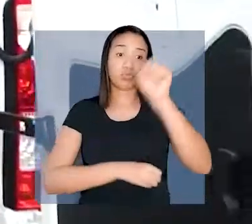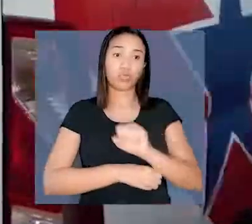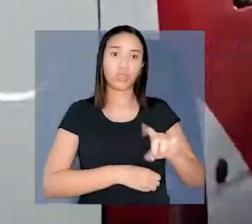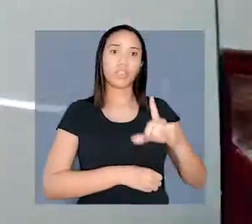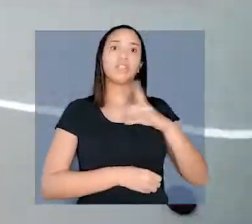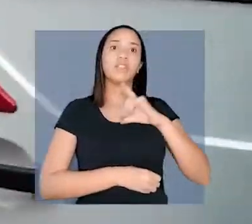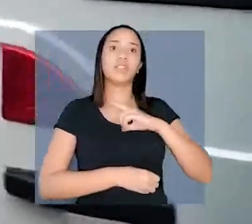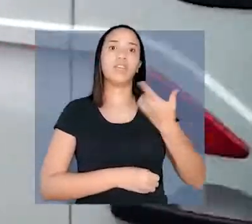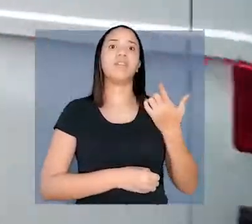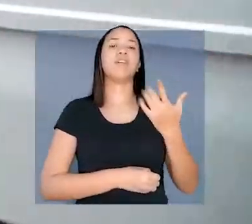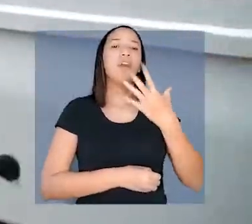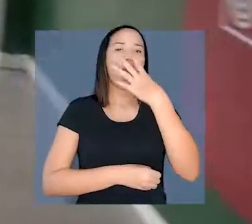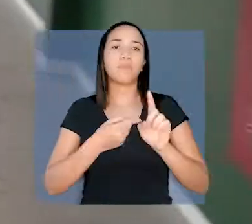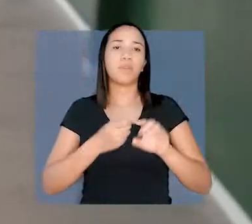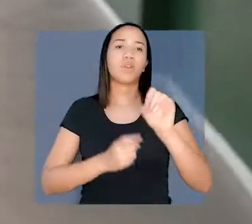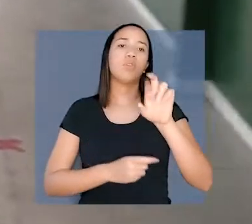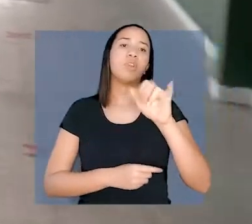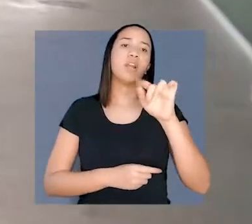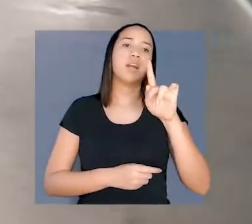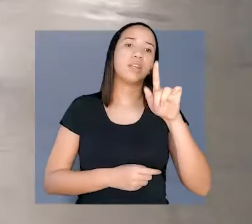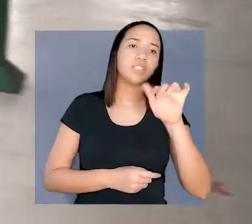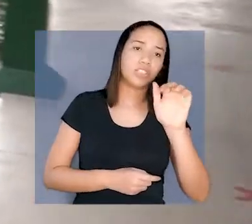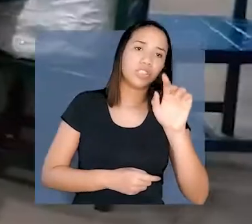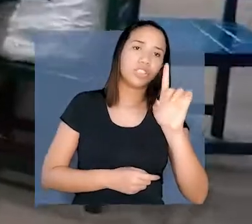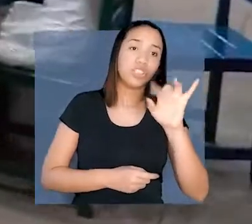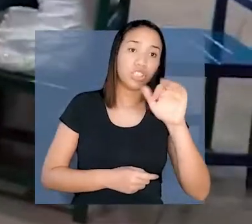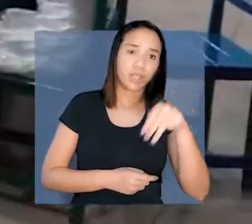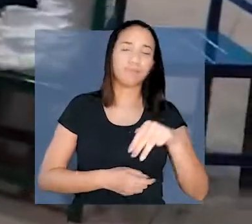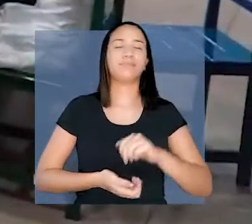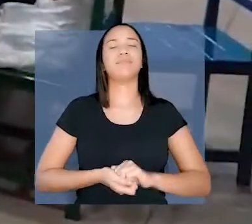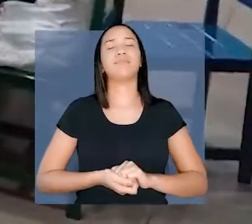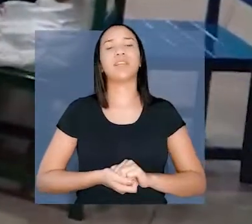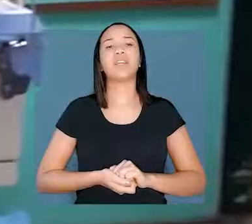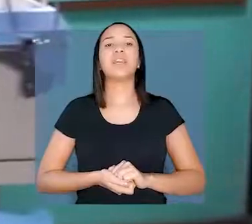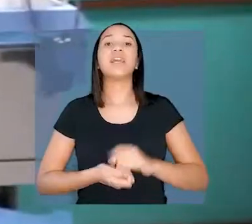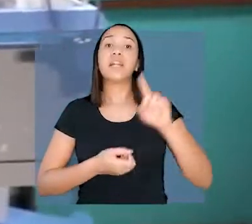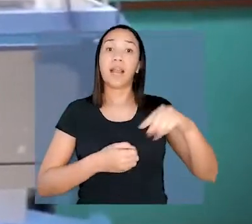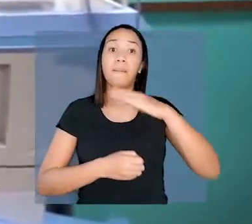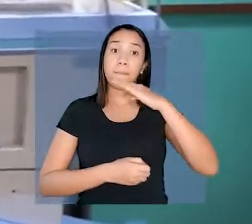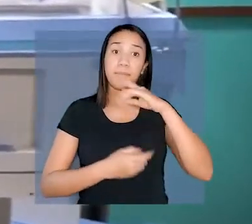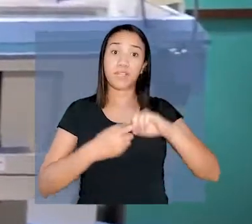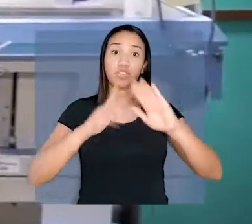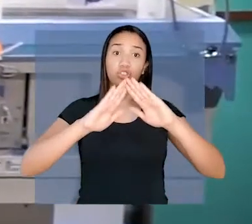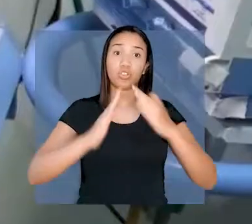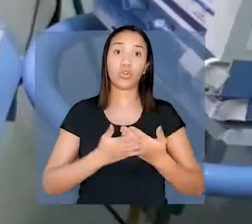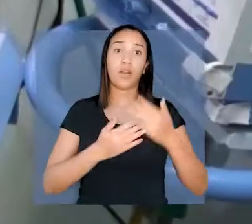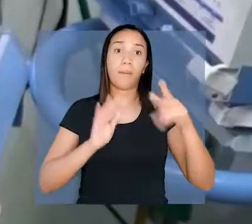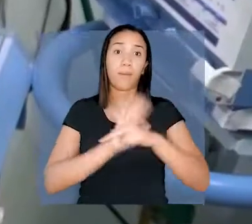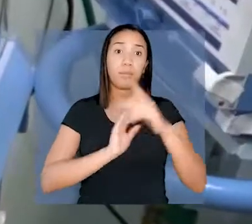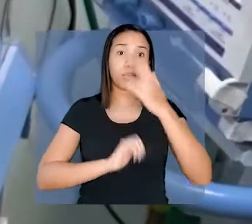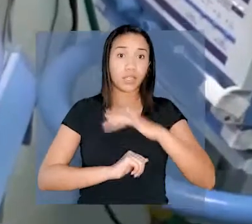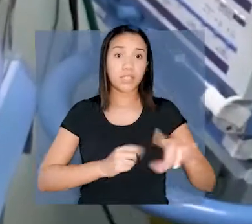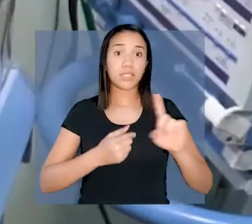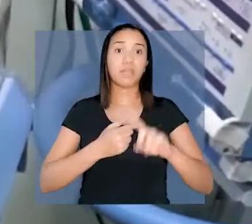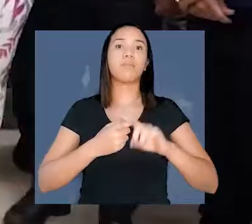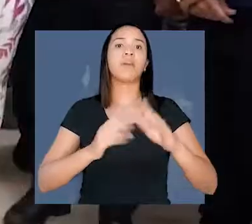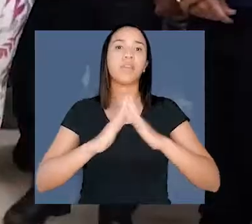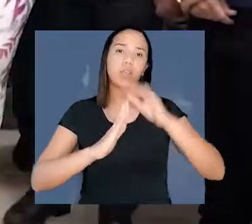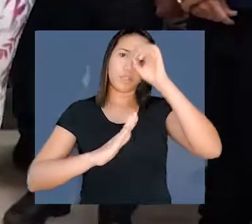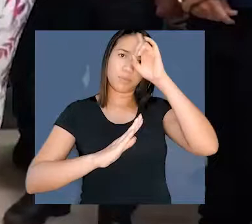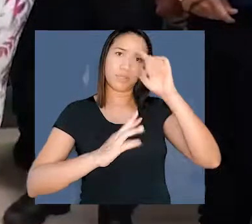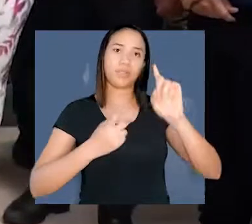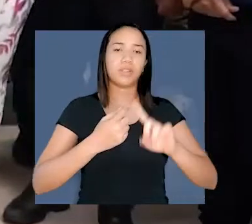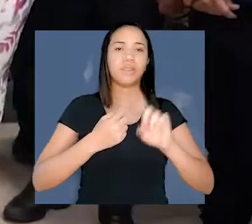sudeste do Pará receberam ambulância. Foi garantida a construção de creche em Marabá e foi equipada a UTI neonatal do Hospital Regional.